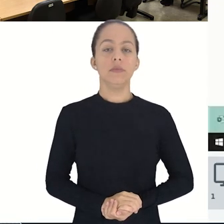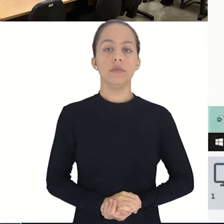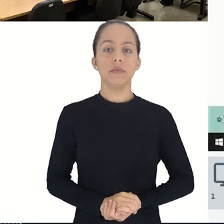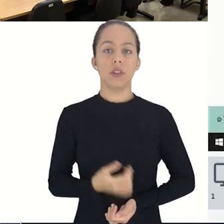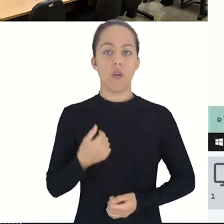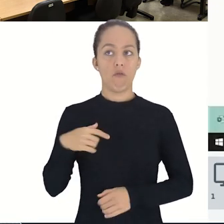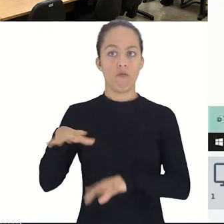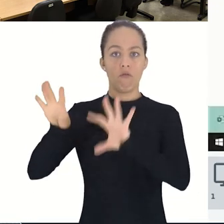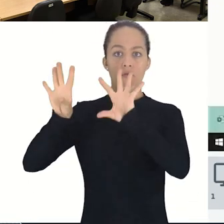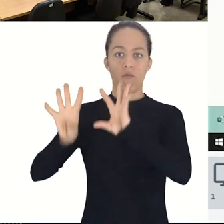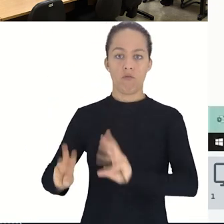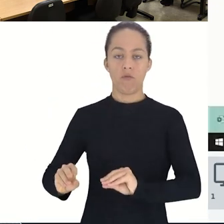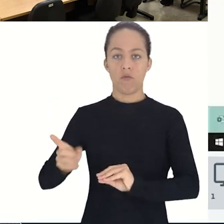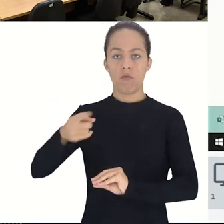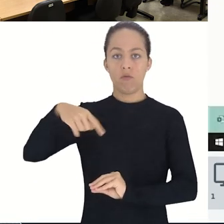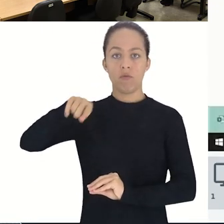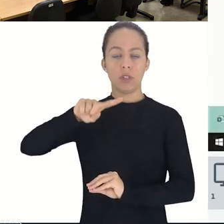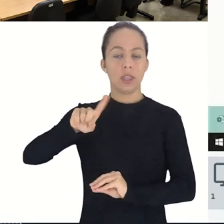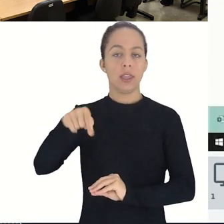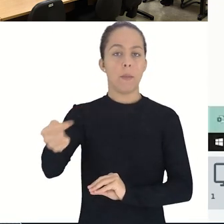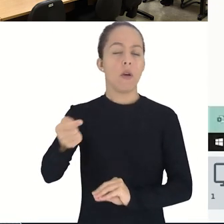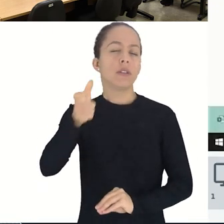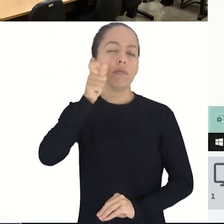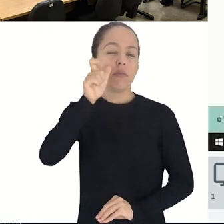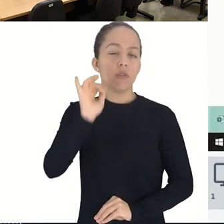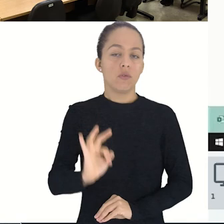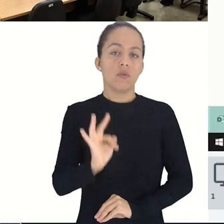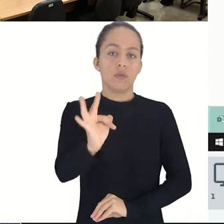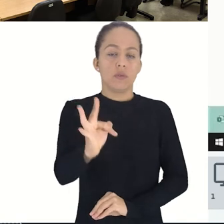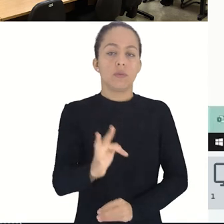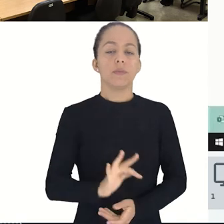Então, eu vou fechar aqui. É mais para vocês poderem conferir.